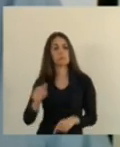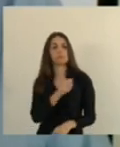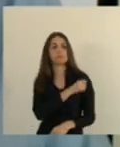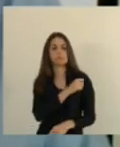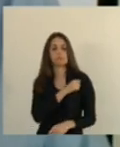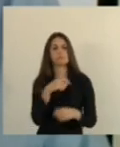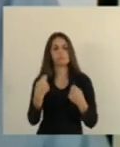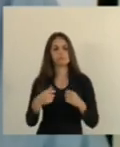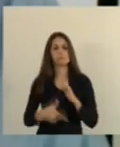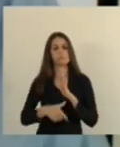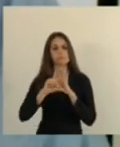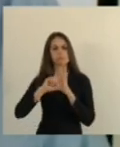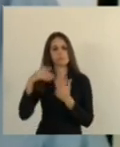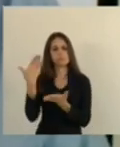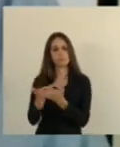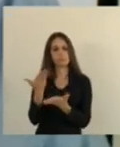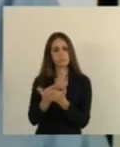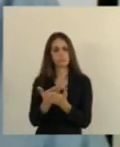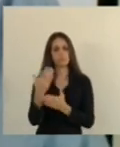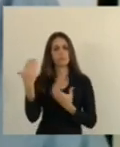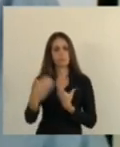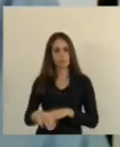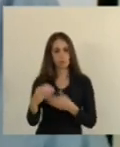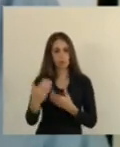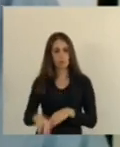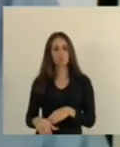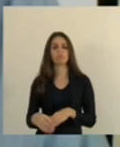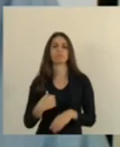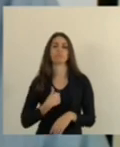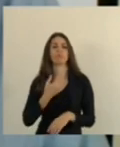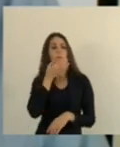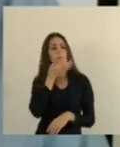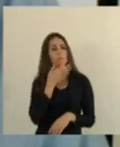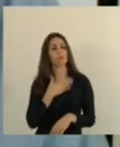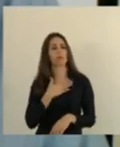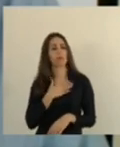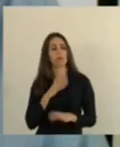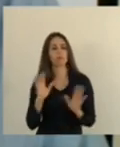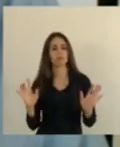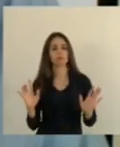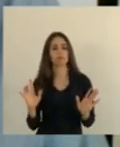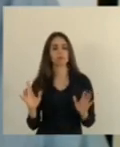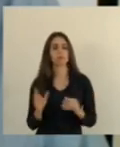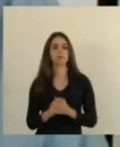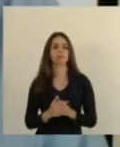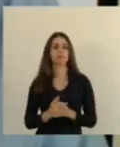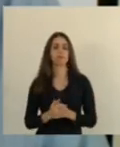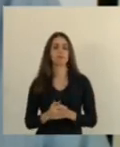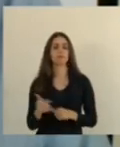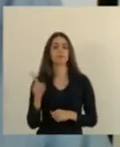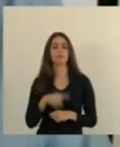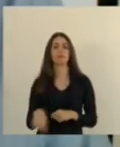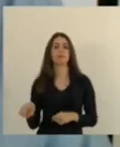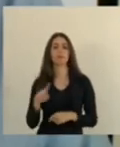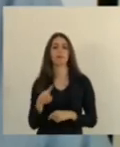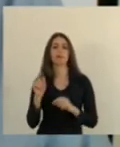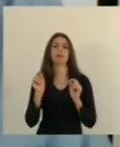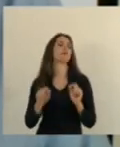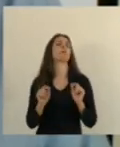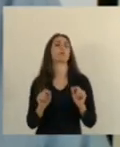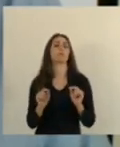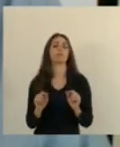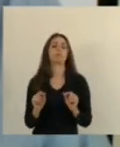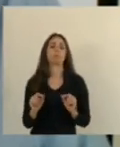querem estudar para os concursos e no meu entender se tiver uma autorização expressa do aluno que vai sim fazer